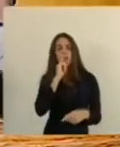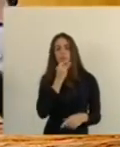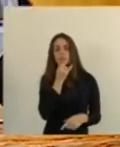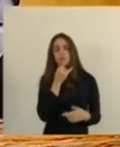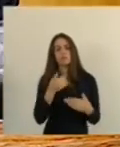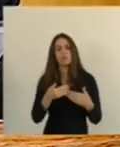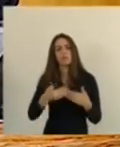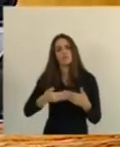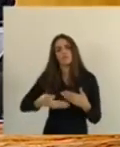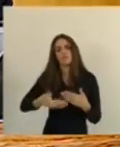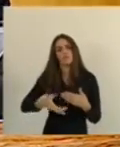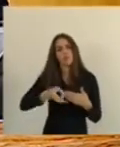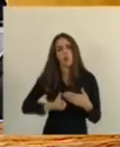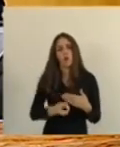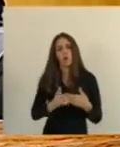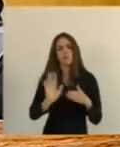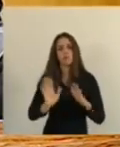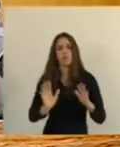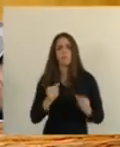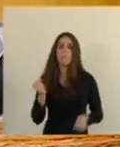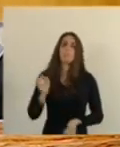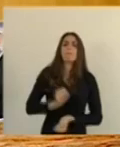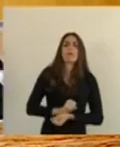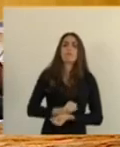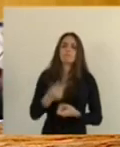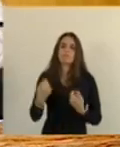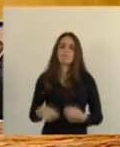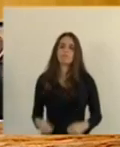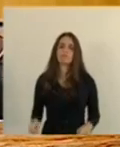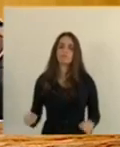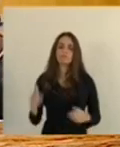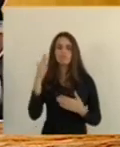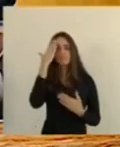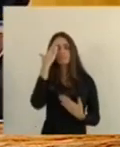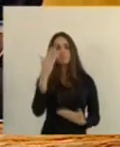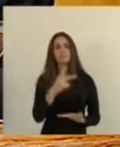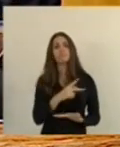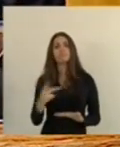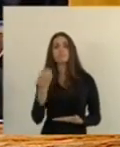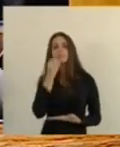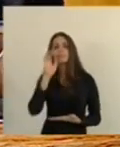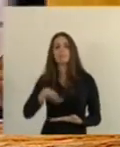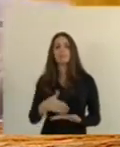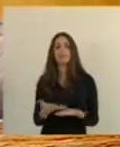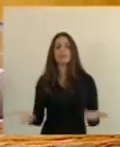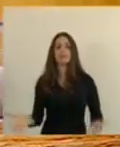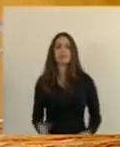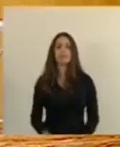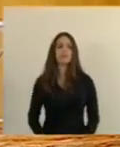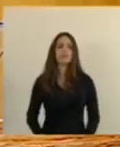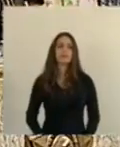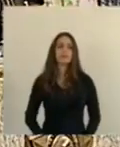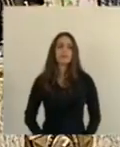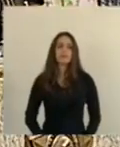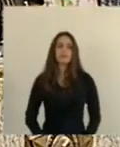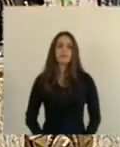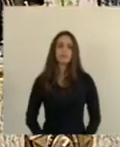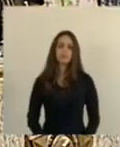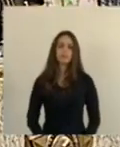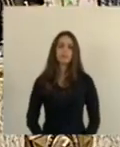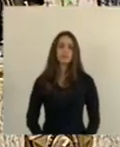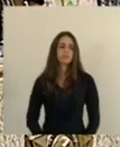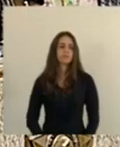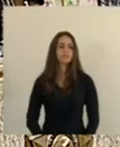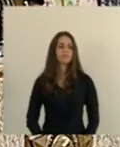não pode continuar acontecendo. Muito obrigado, Sr. Presidente. Boa tarde a todos. Com a palavra agora o